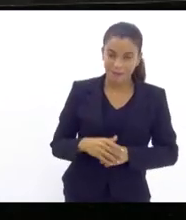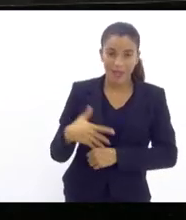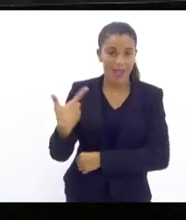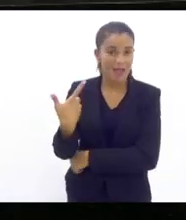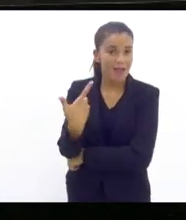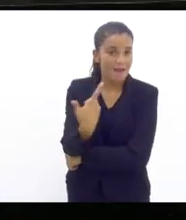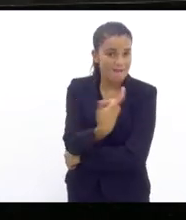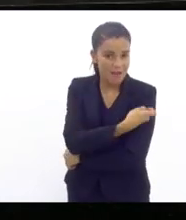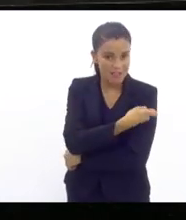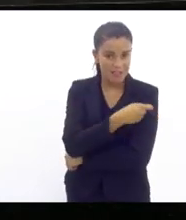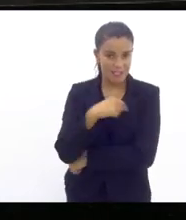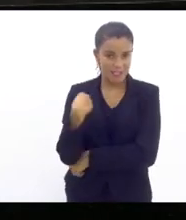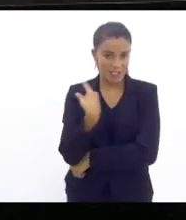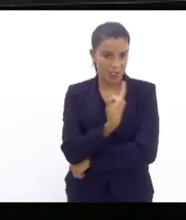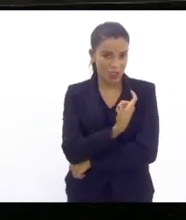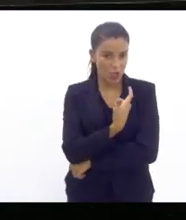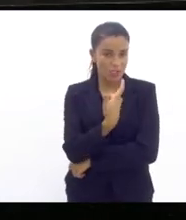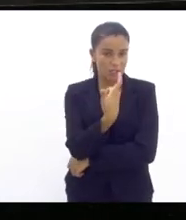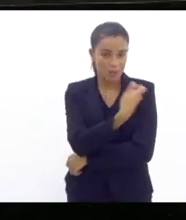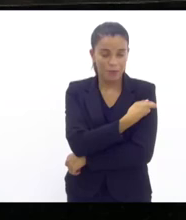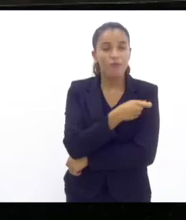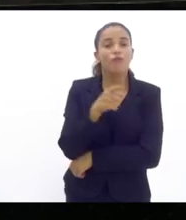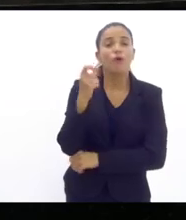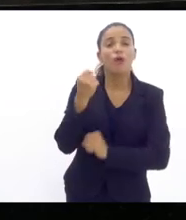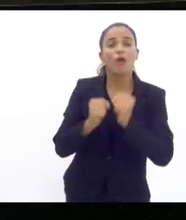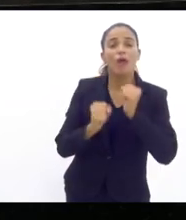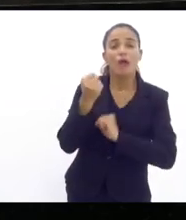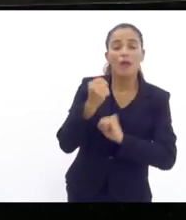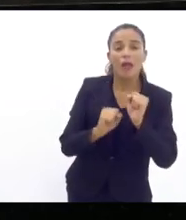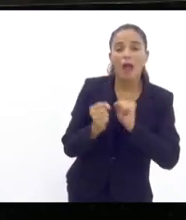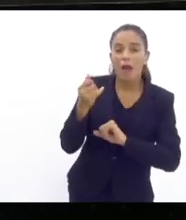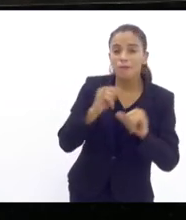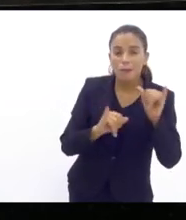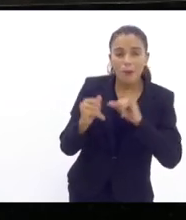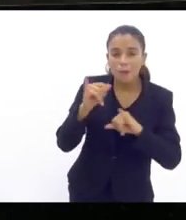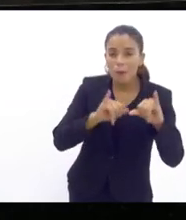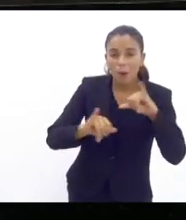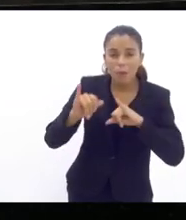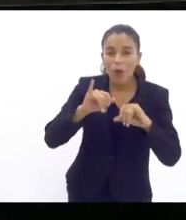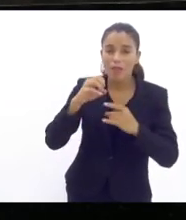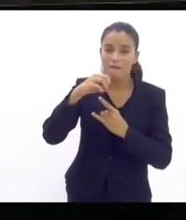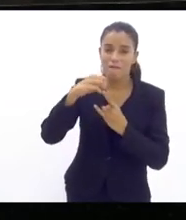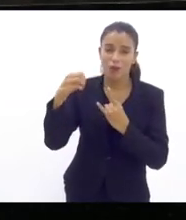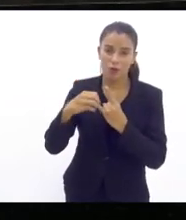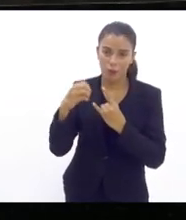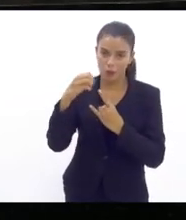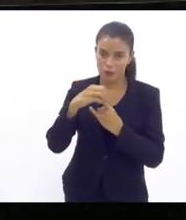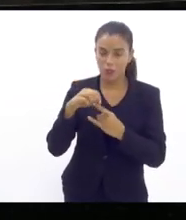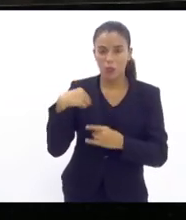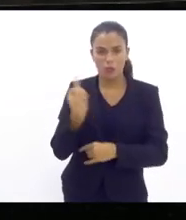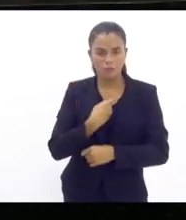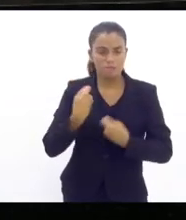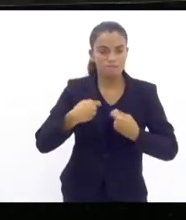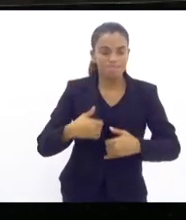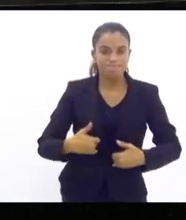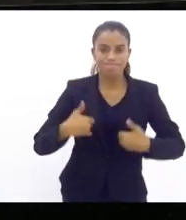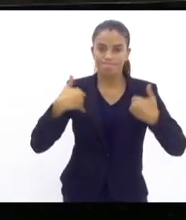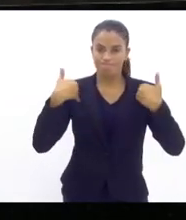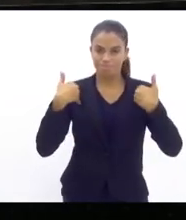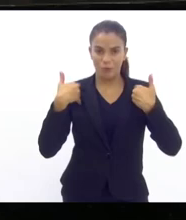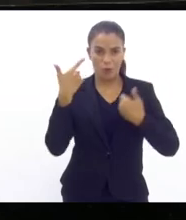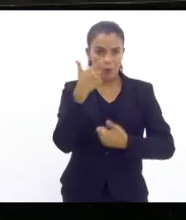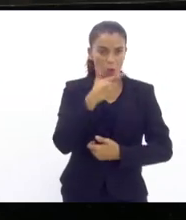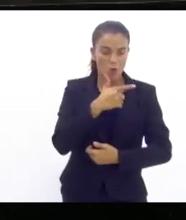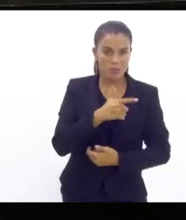que tomamos foi produzida aqui na Fiocruz e nós temos que nos orgulhar do que foi feito e do que